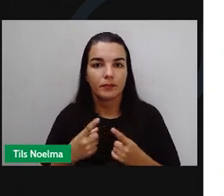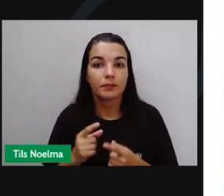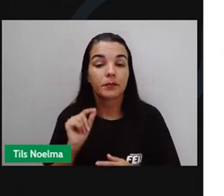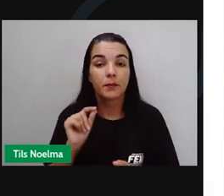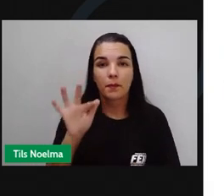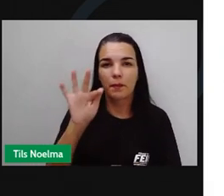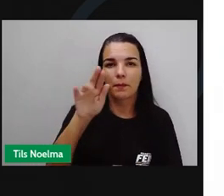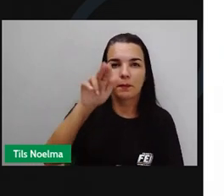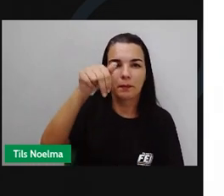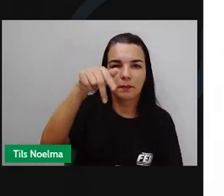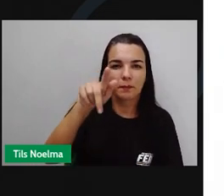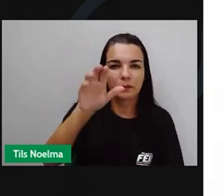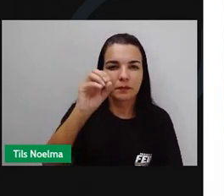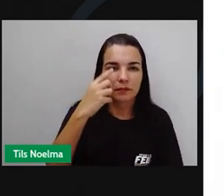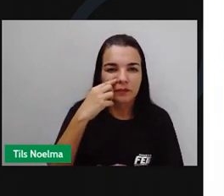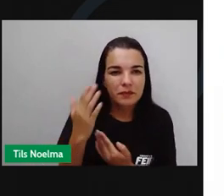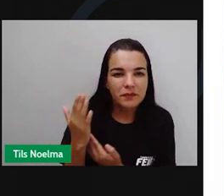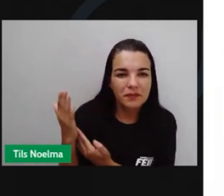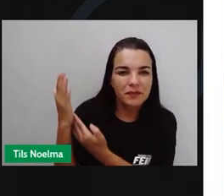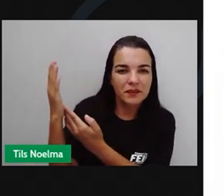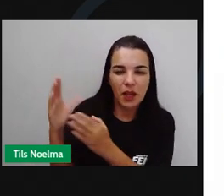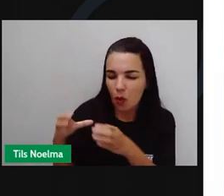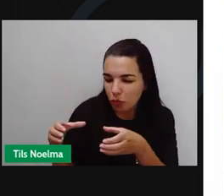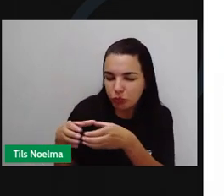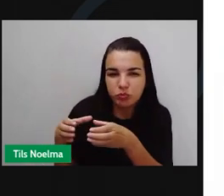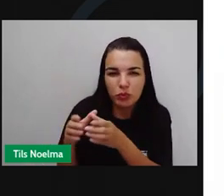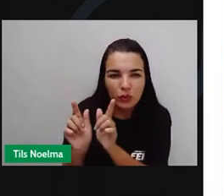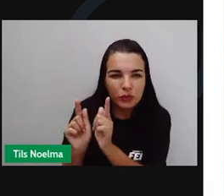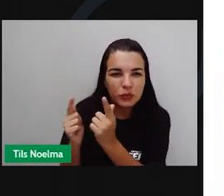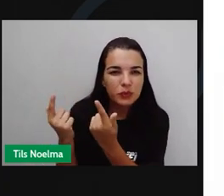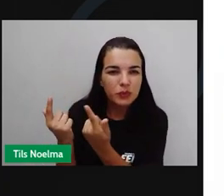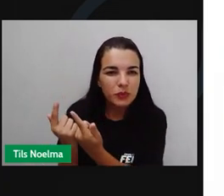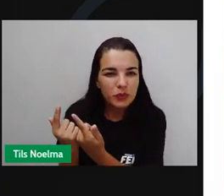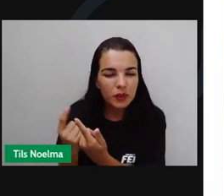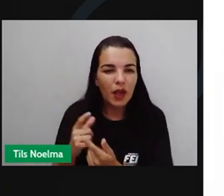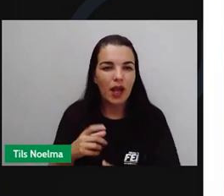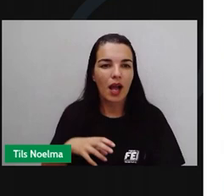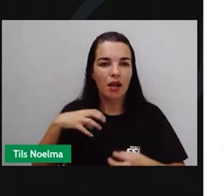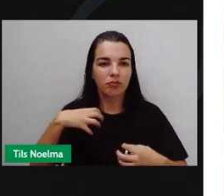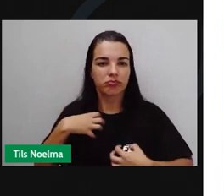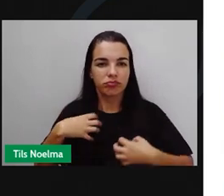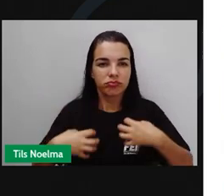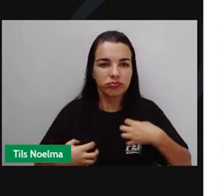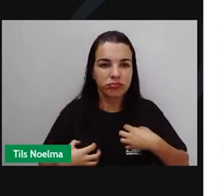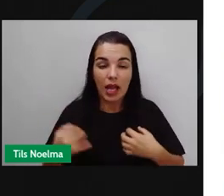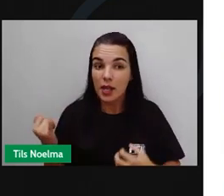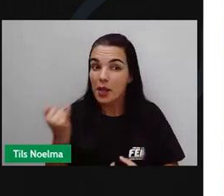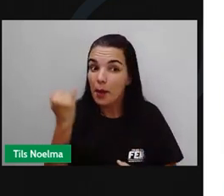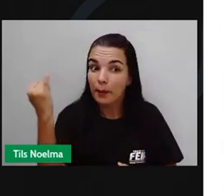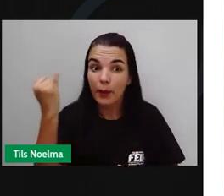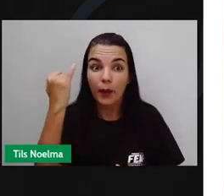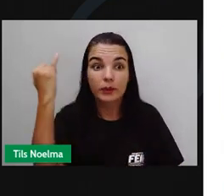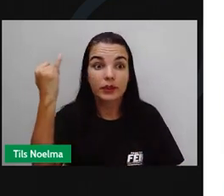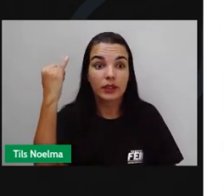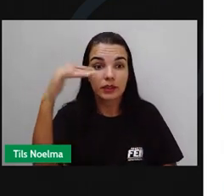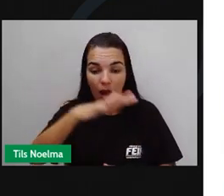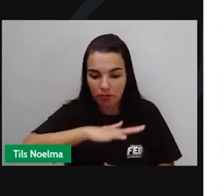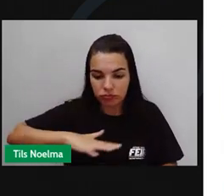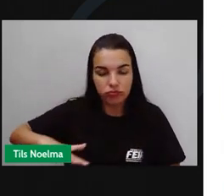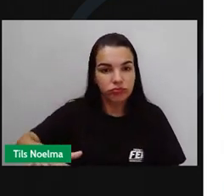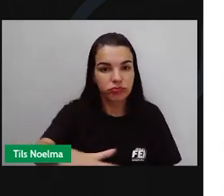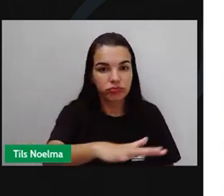Os fungos formam um grupo de organismos muito importante para o meio ambiente, pois, assim como certas bactérias,